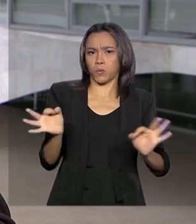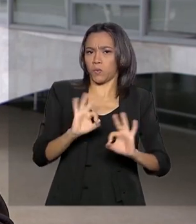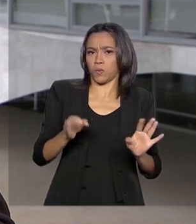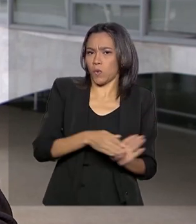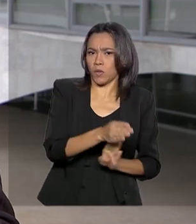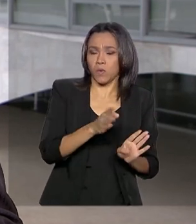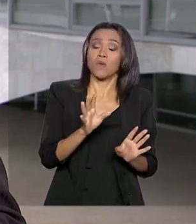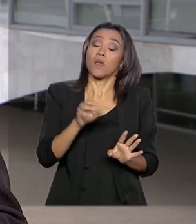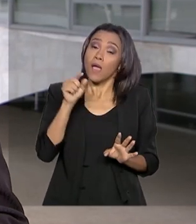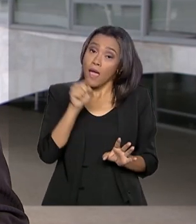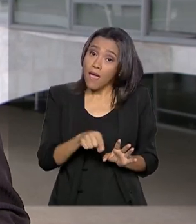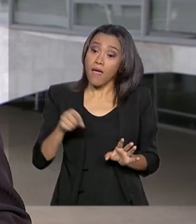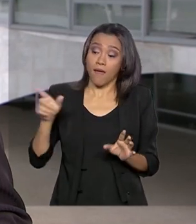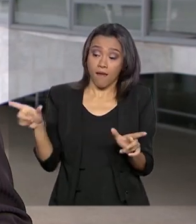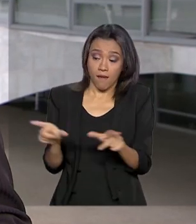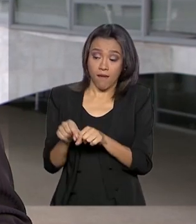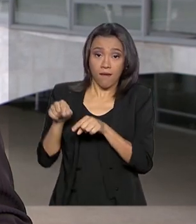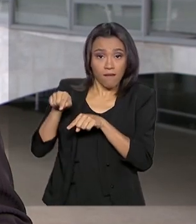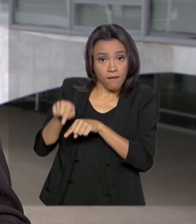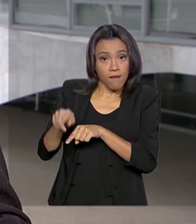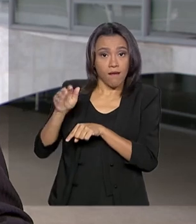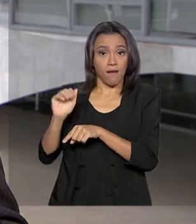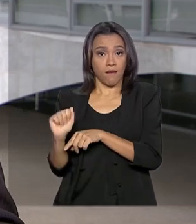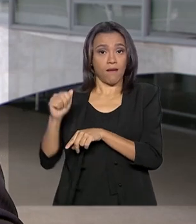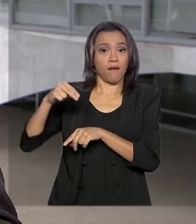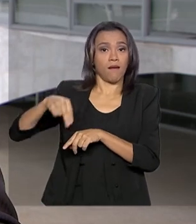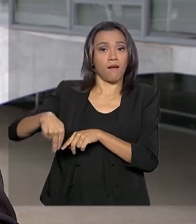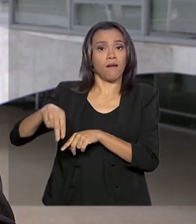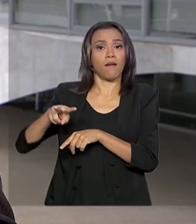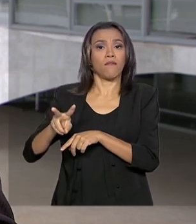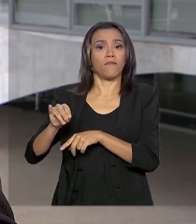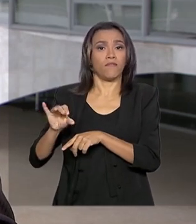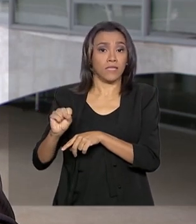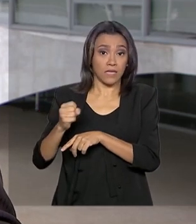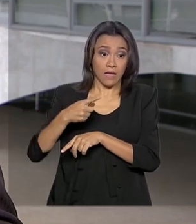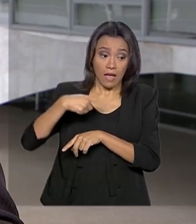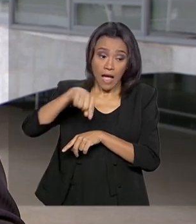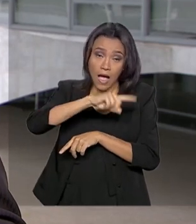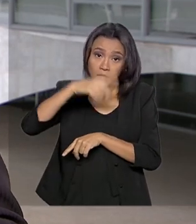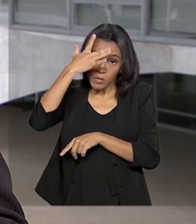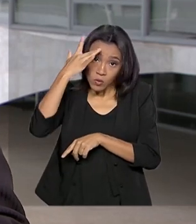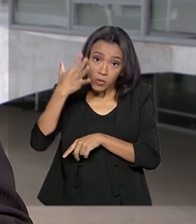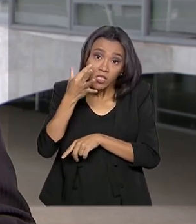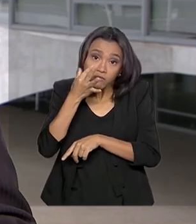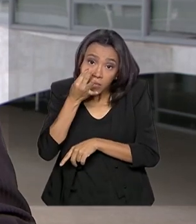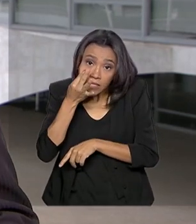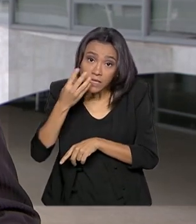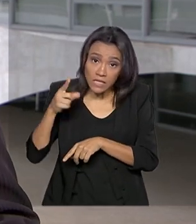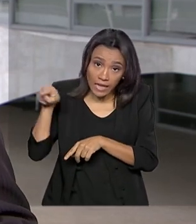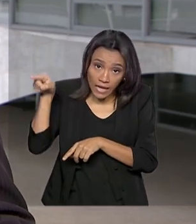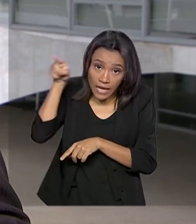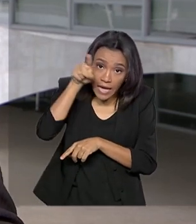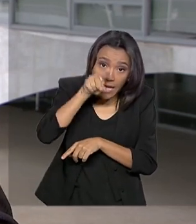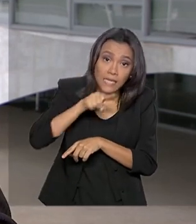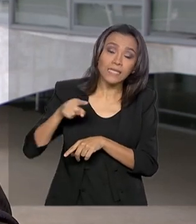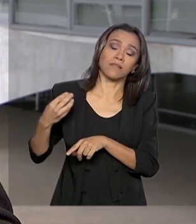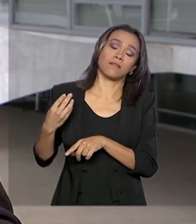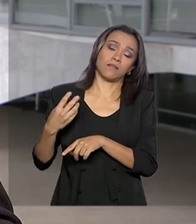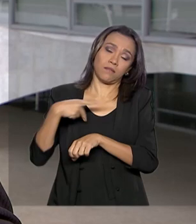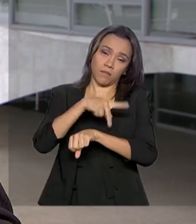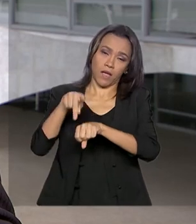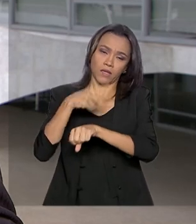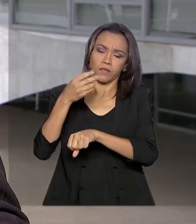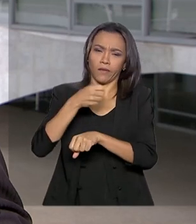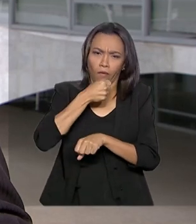recomendação da Anvisa para que os brasileiros que estiveram nesses países e apresentarem sintomas como tosse, febre,